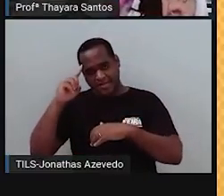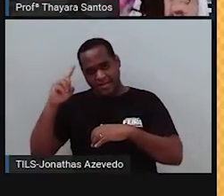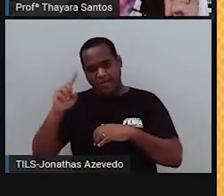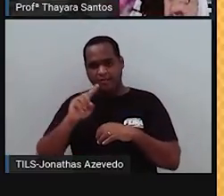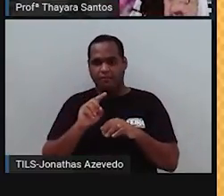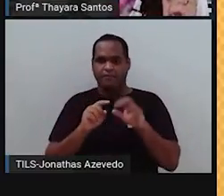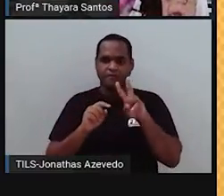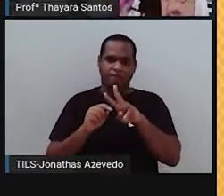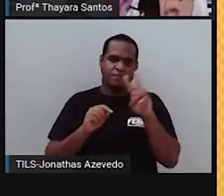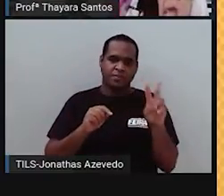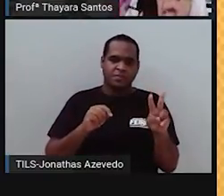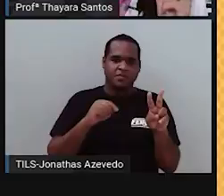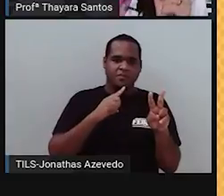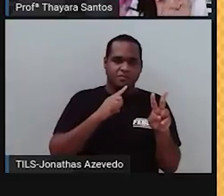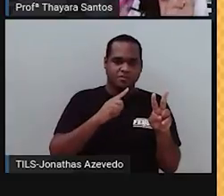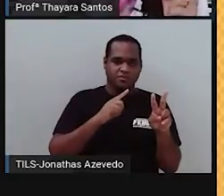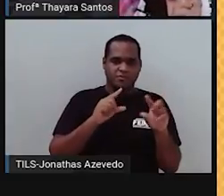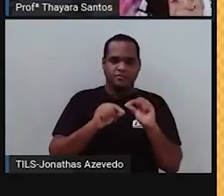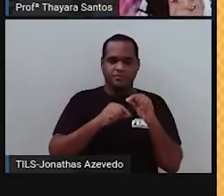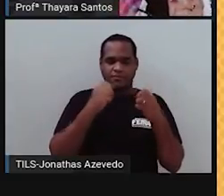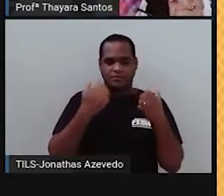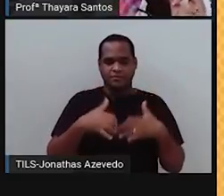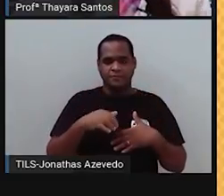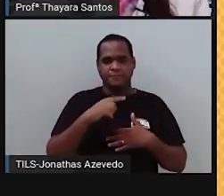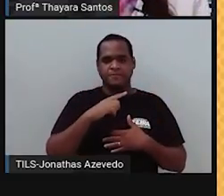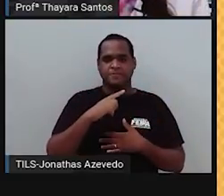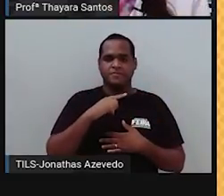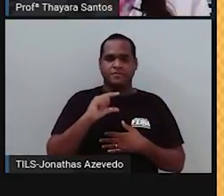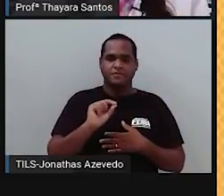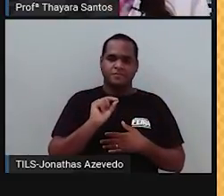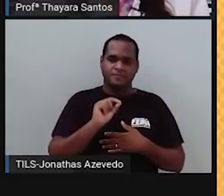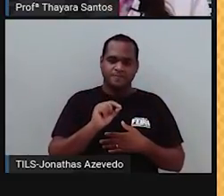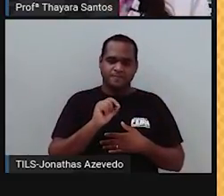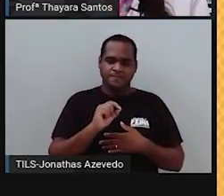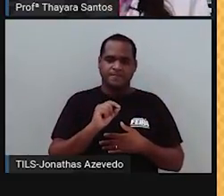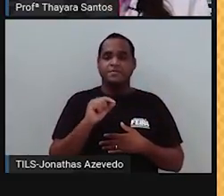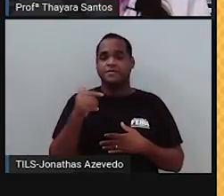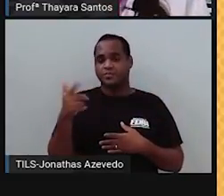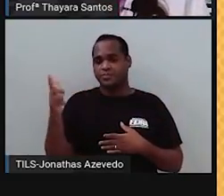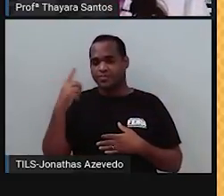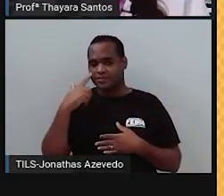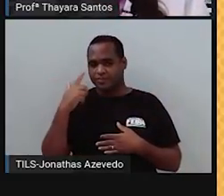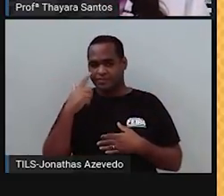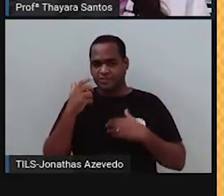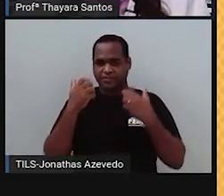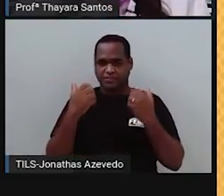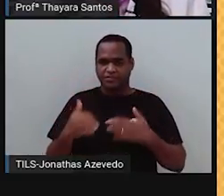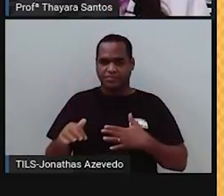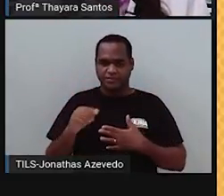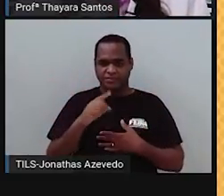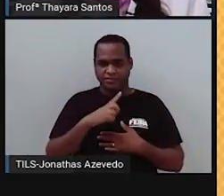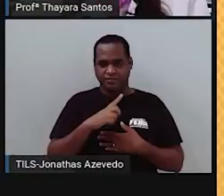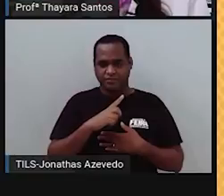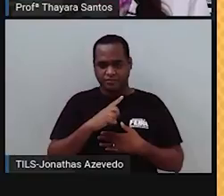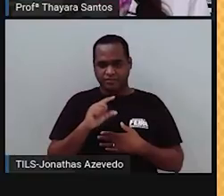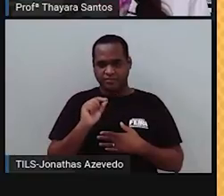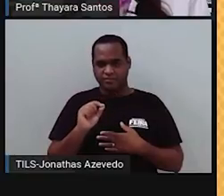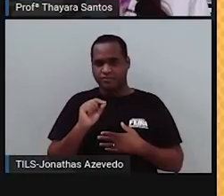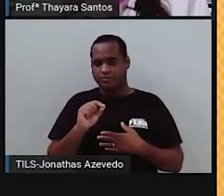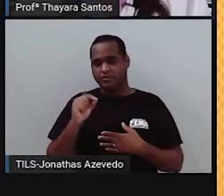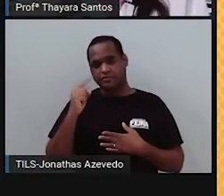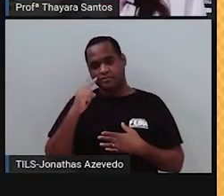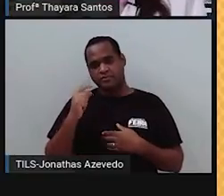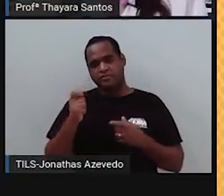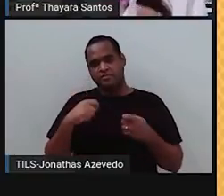para um gameta, junto com um Rzinho. Aí, para o outro gameta, vai outro Vzinho, junto com esse outro Rzinho que sobrou.